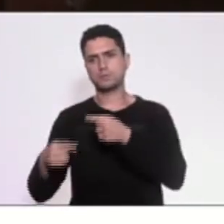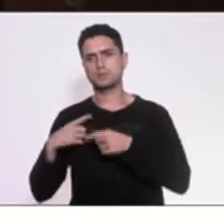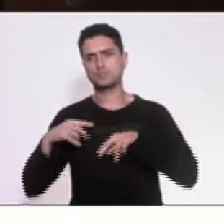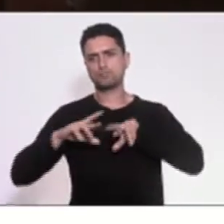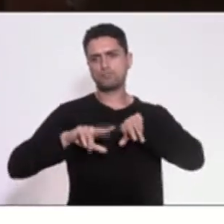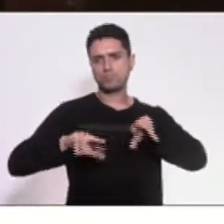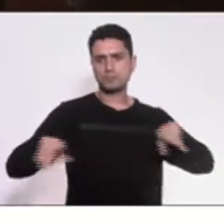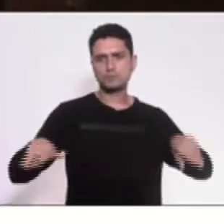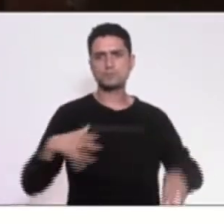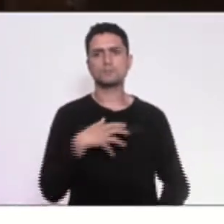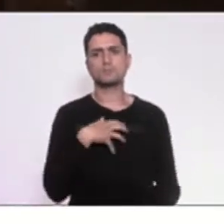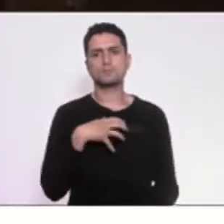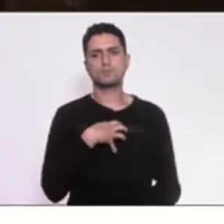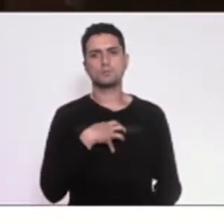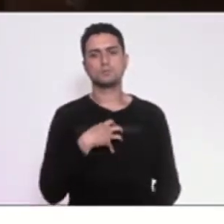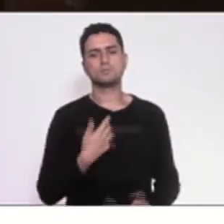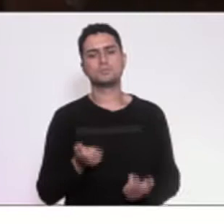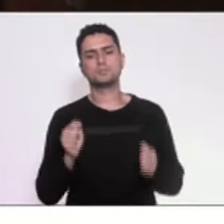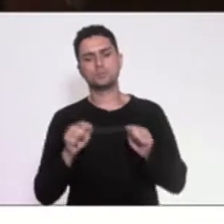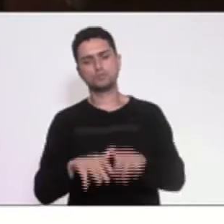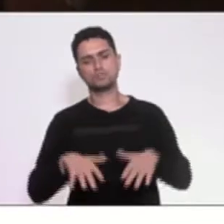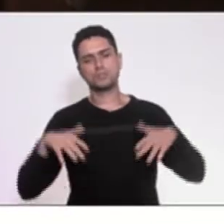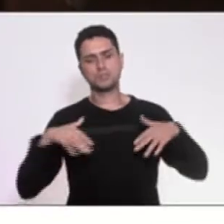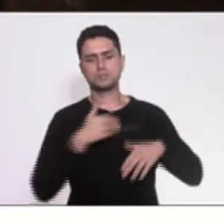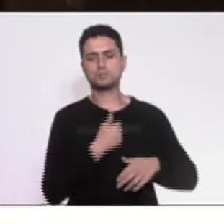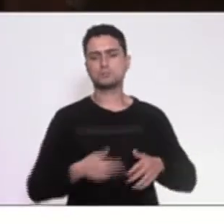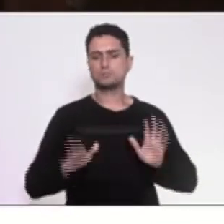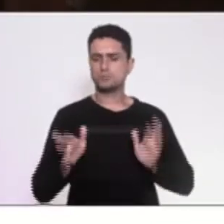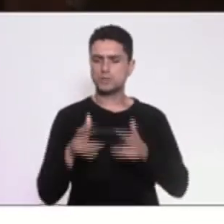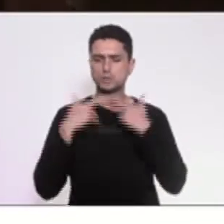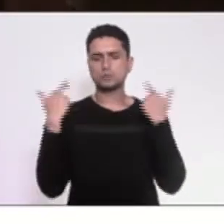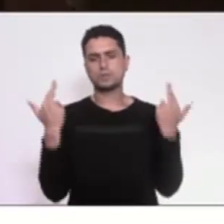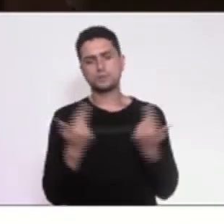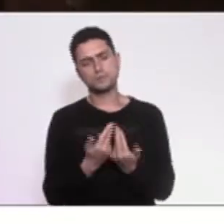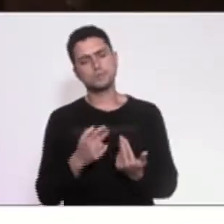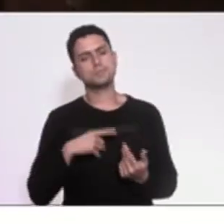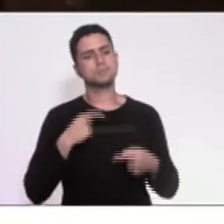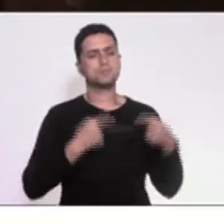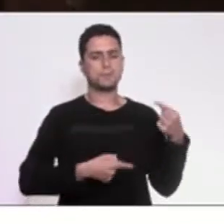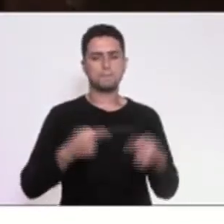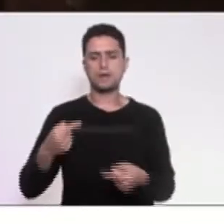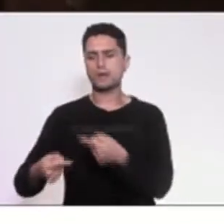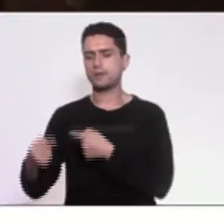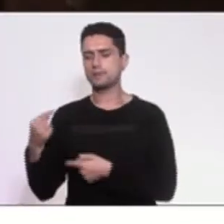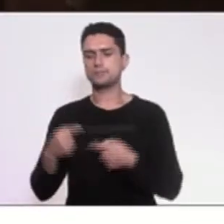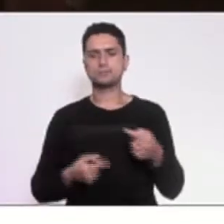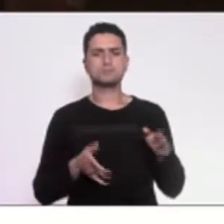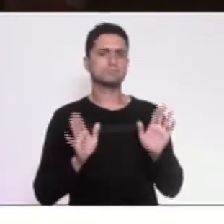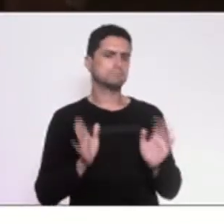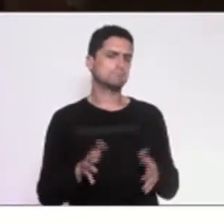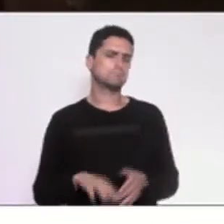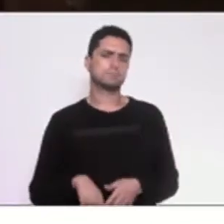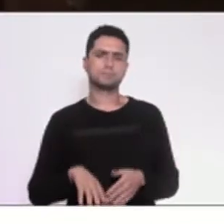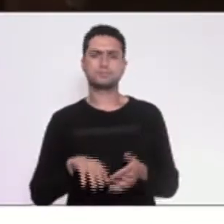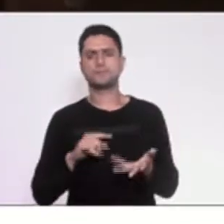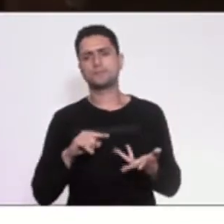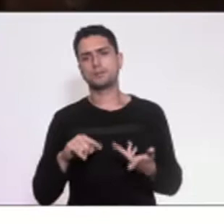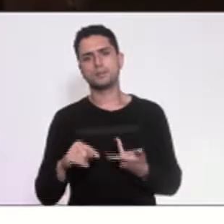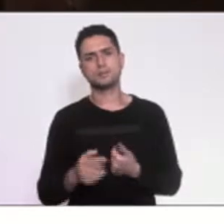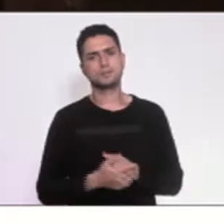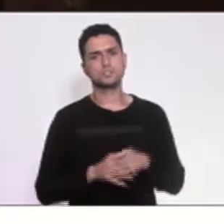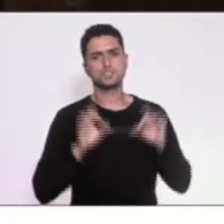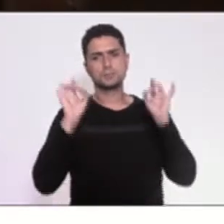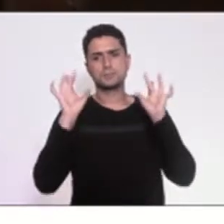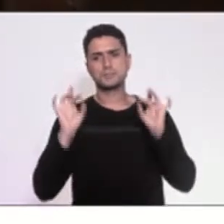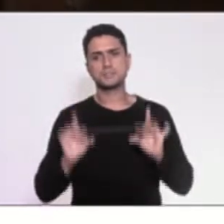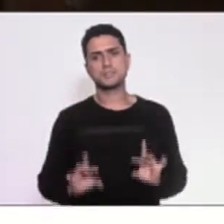formas, audiências, reuniões, debates em plenário, enfim, escuta de especialistas,